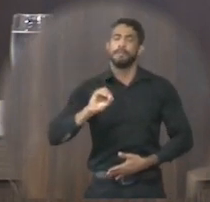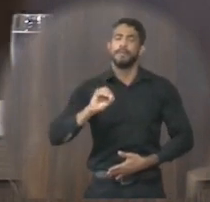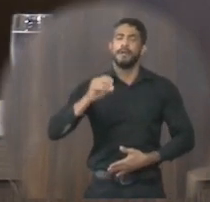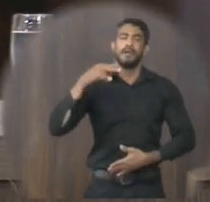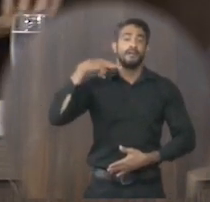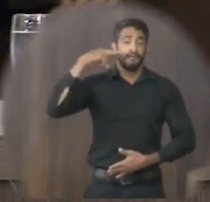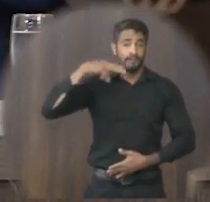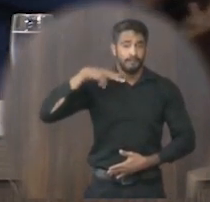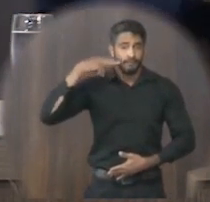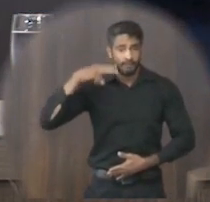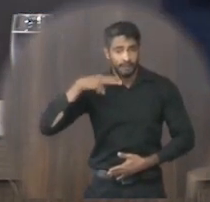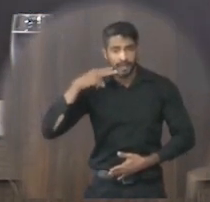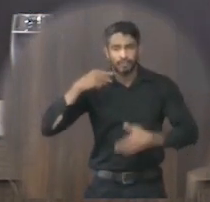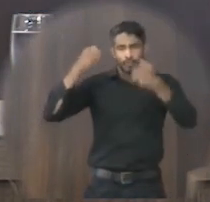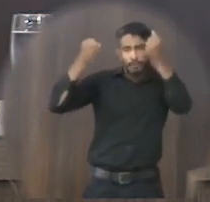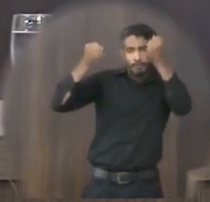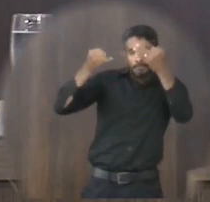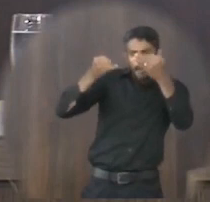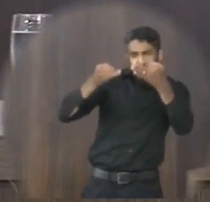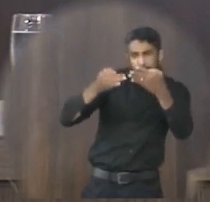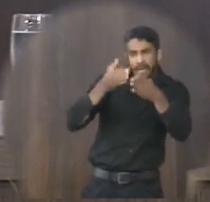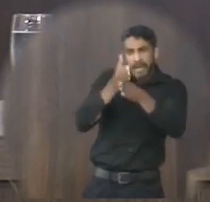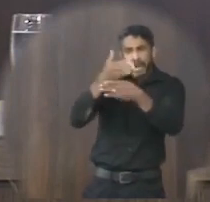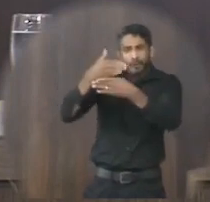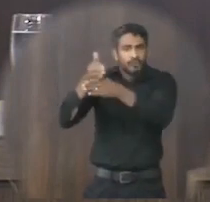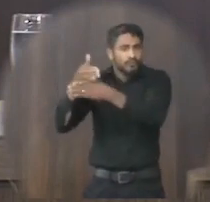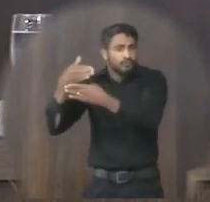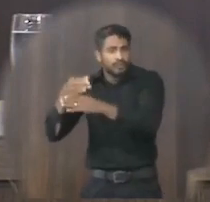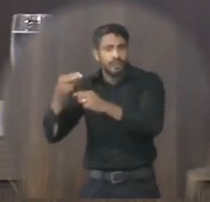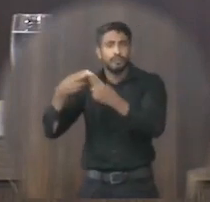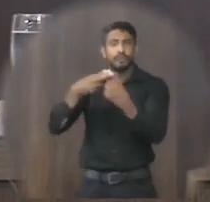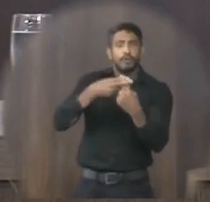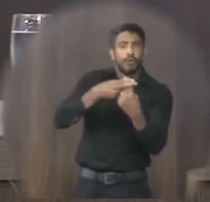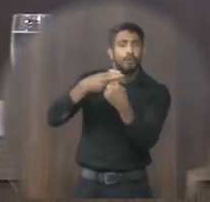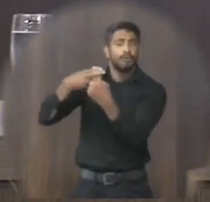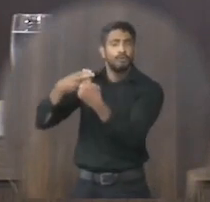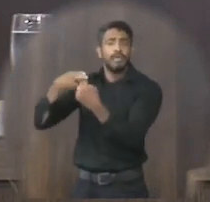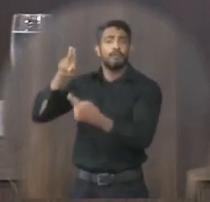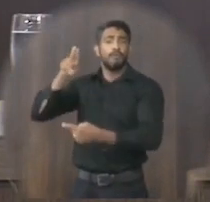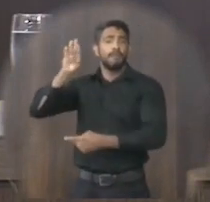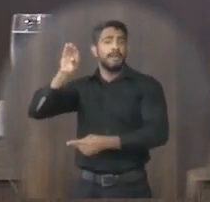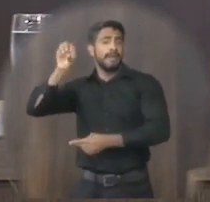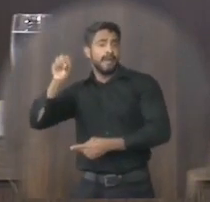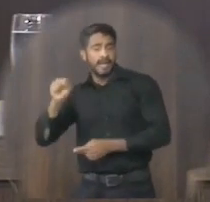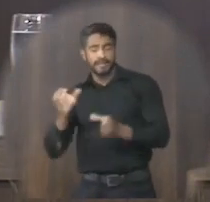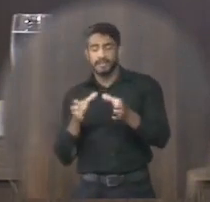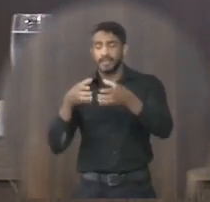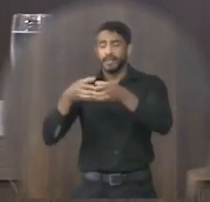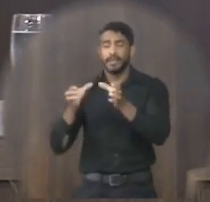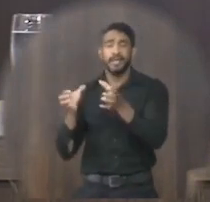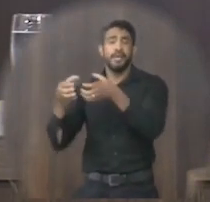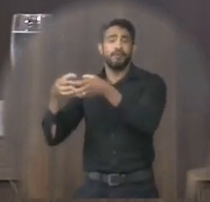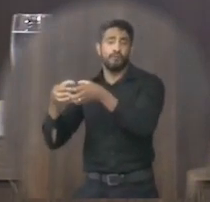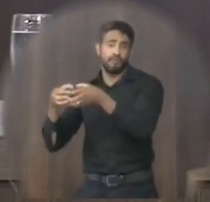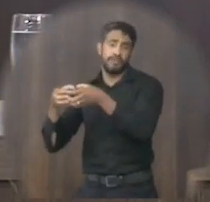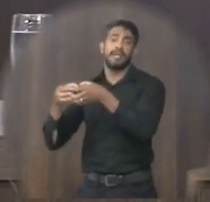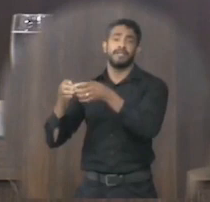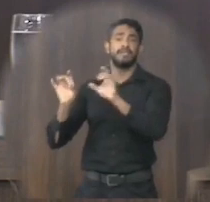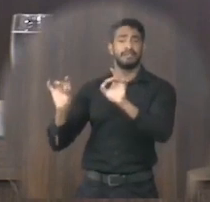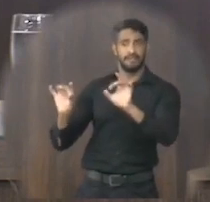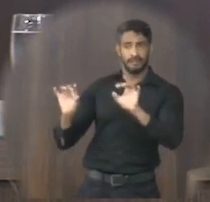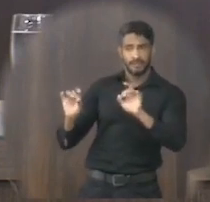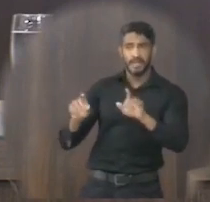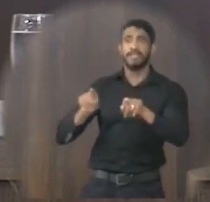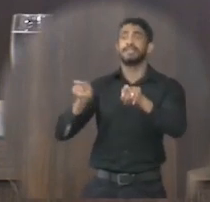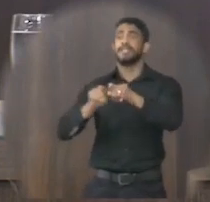Vereador Acerca da construção de unidades básicas de saúde Em comunidades tradicionais Procedeu-se